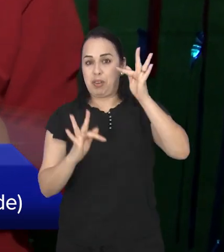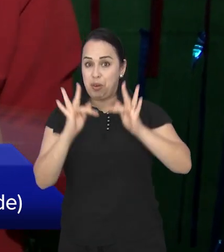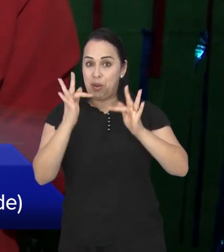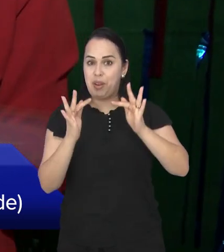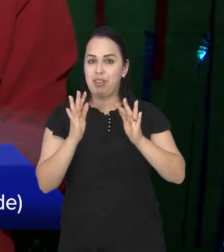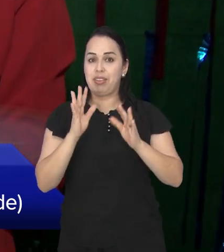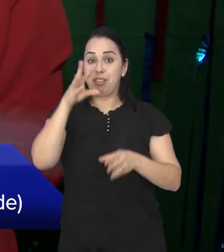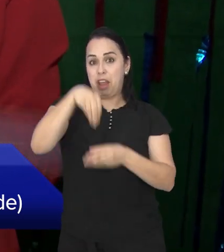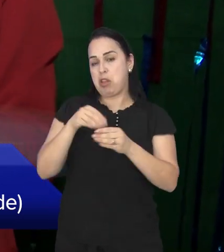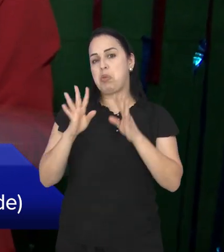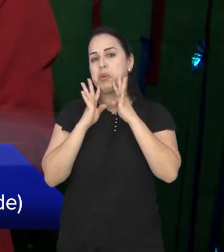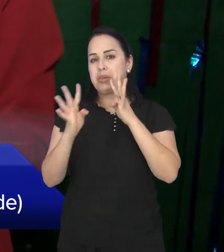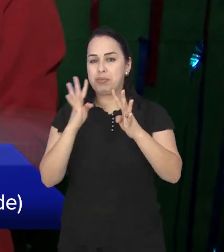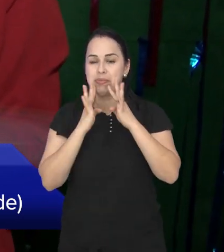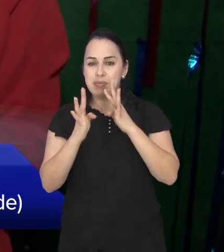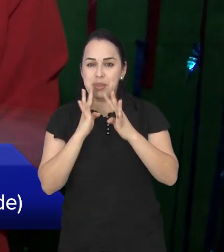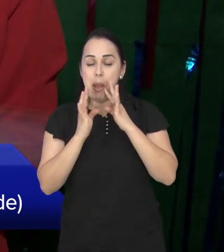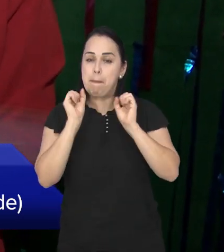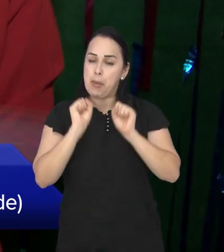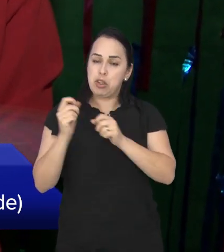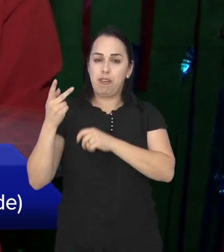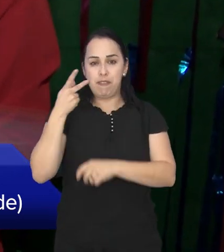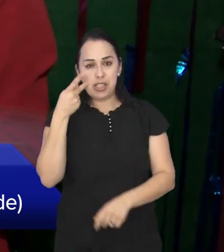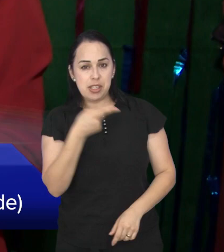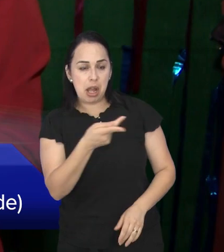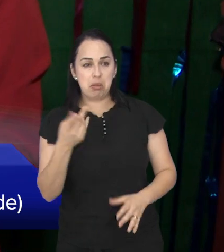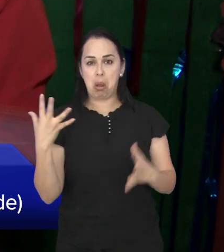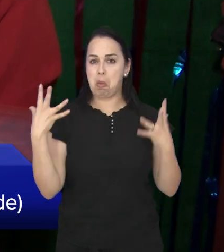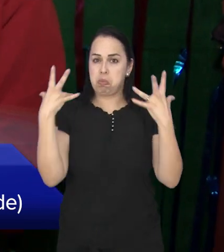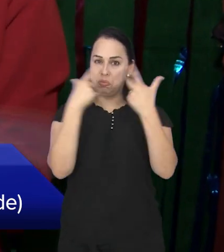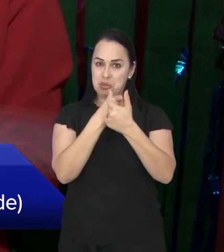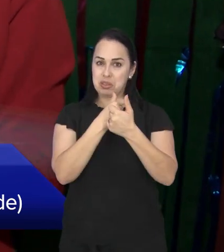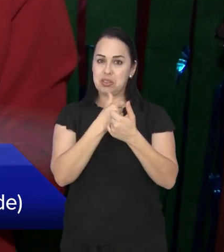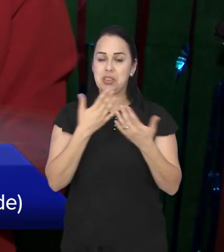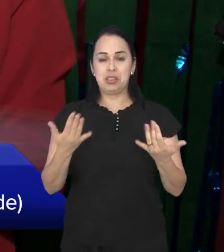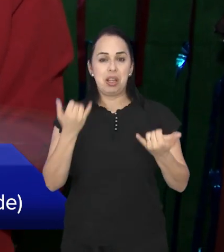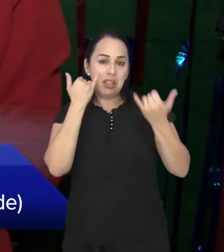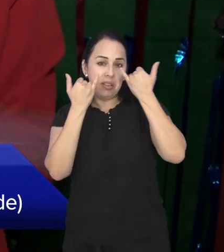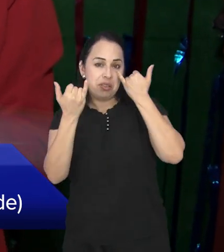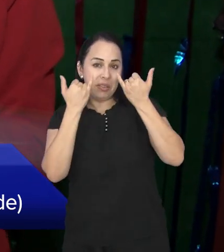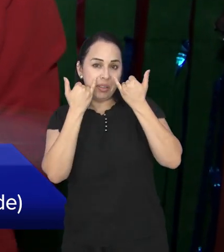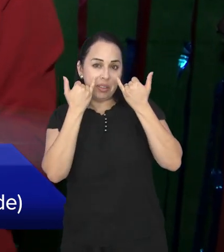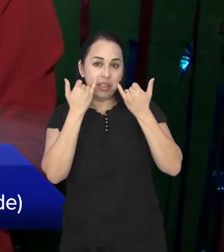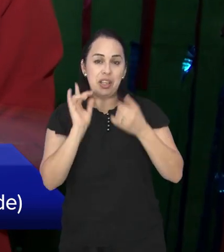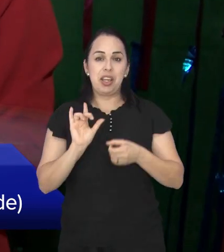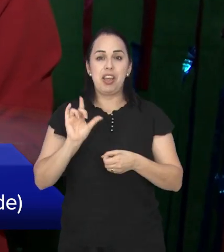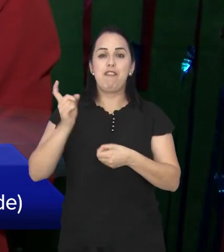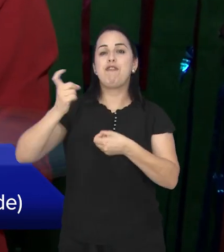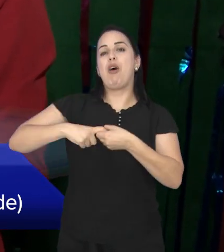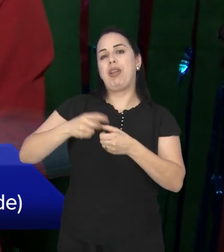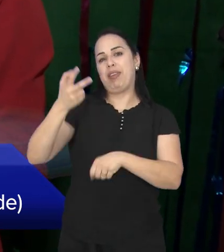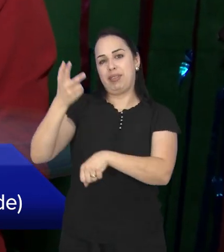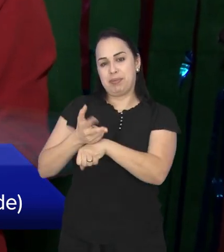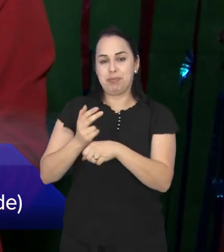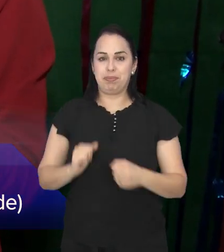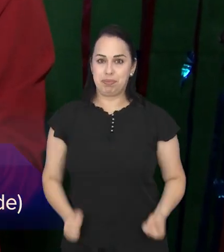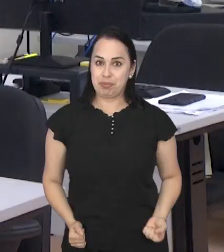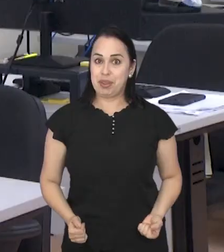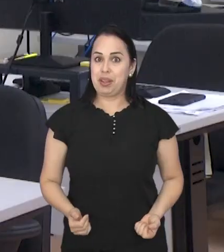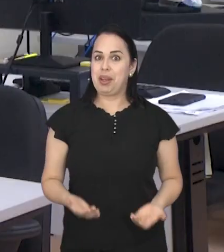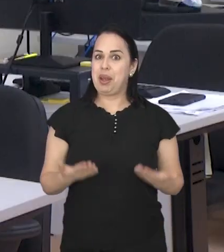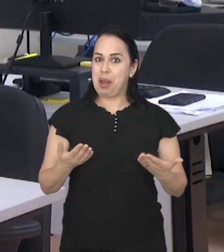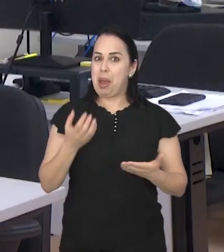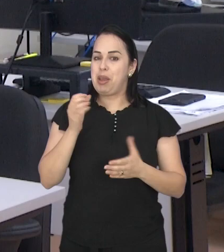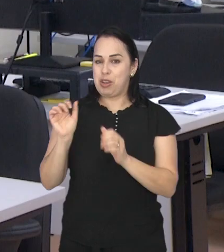fica aqui dentro do Parque da Cidade de São José, pode vir até aqui visitar, tá muito bonito, viu? Essas são as informações e a gente volta pra redação.